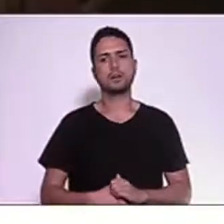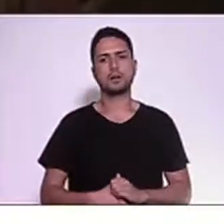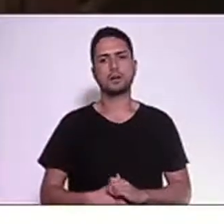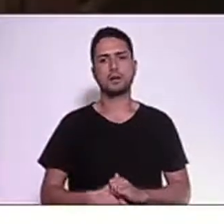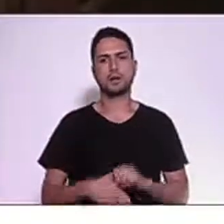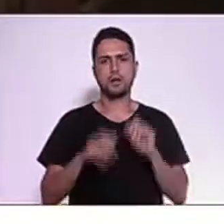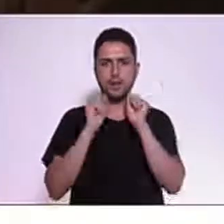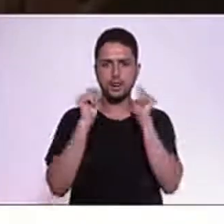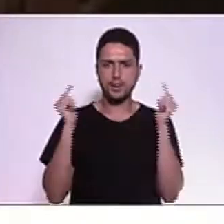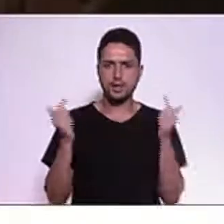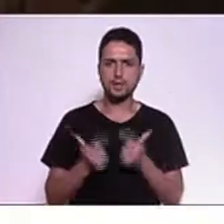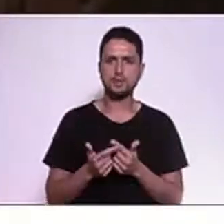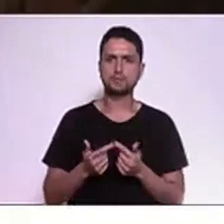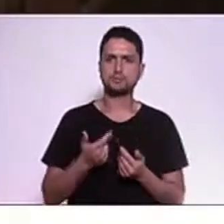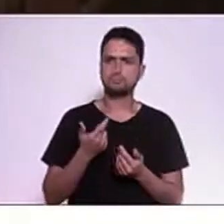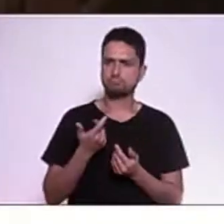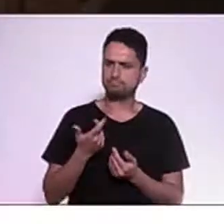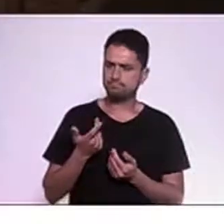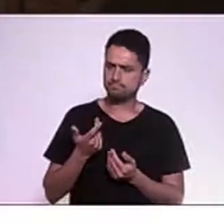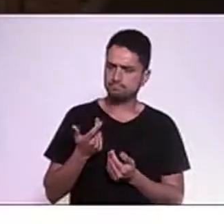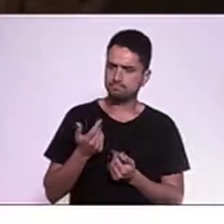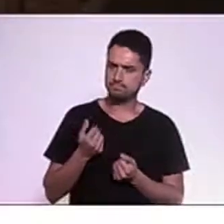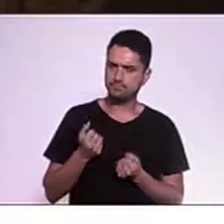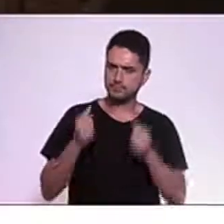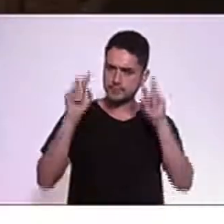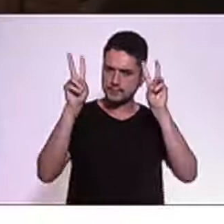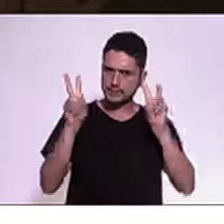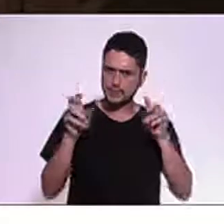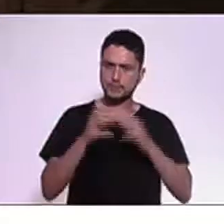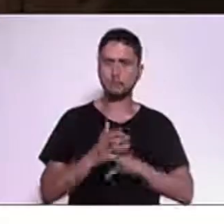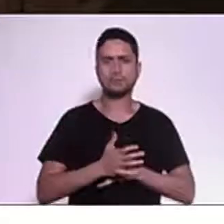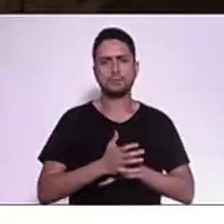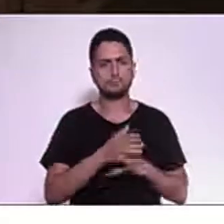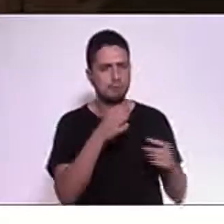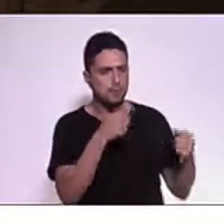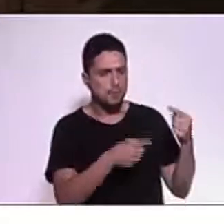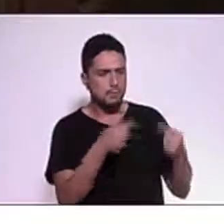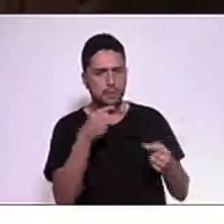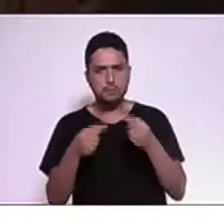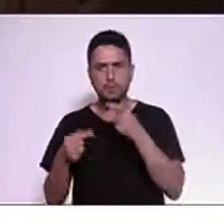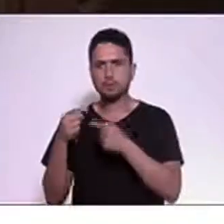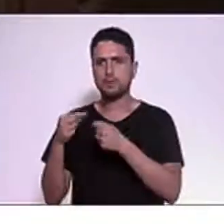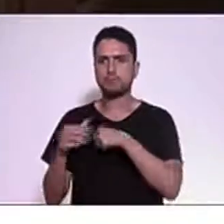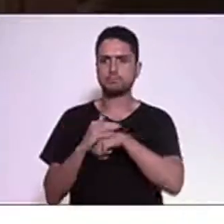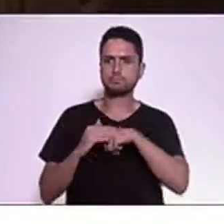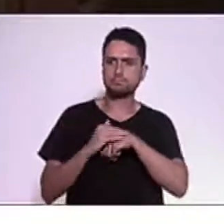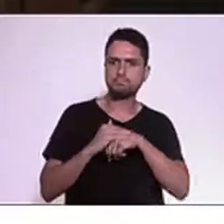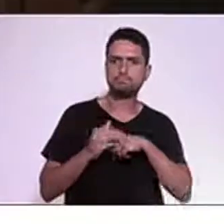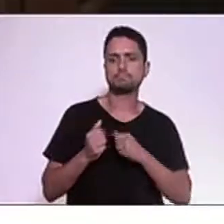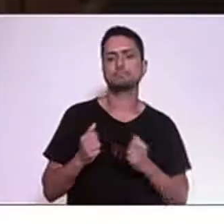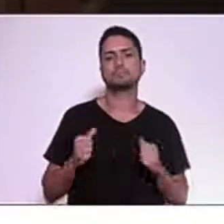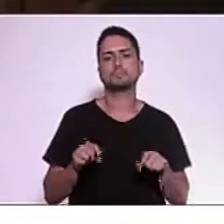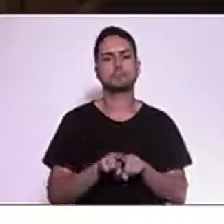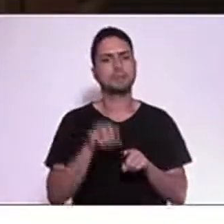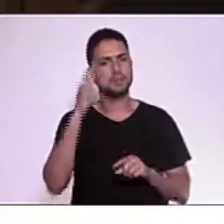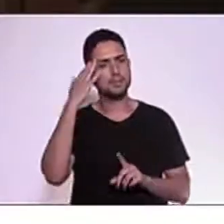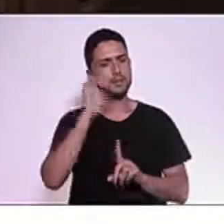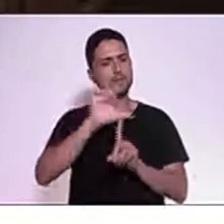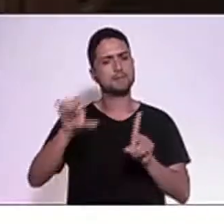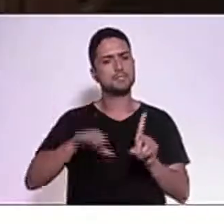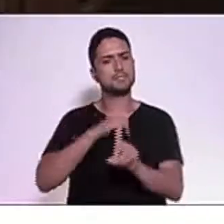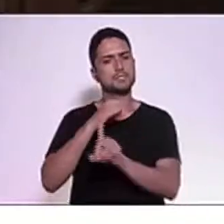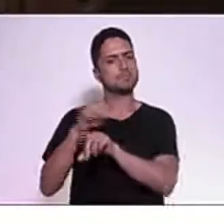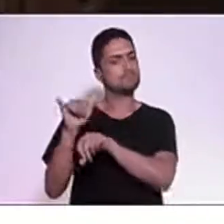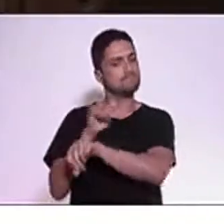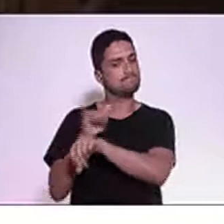só garantir a vida dessas mulheres, mas entender o nosso papel em prevenir o feminicídio,